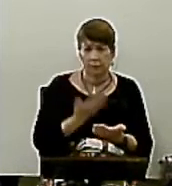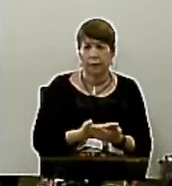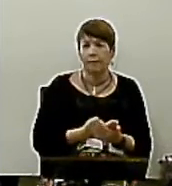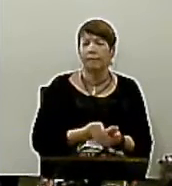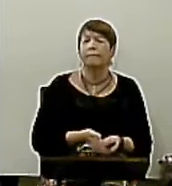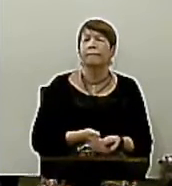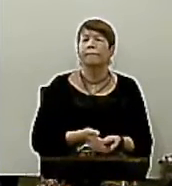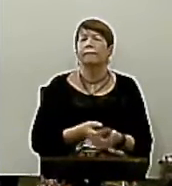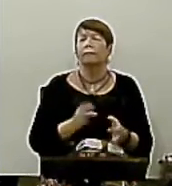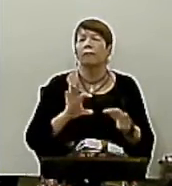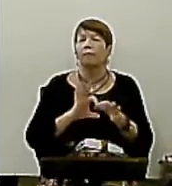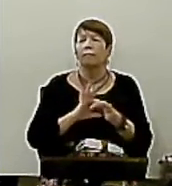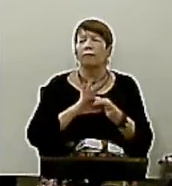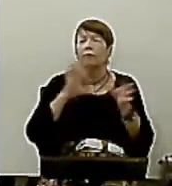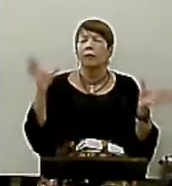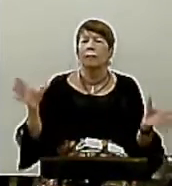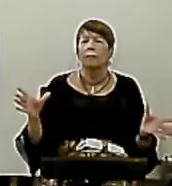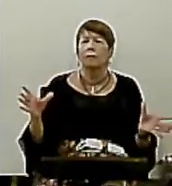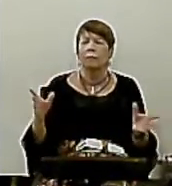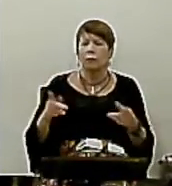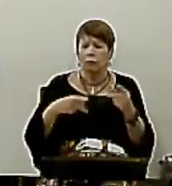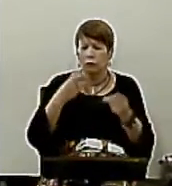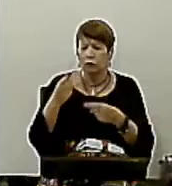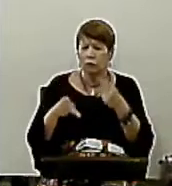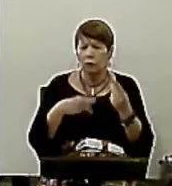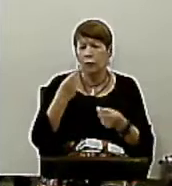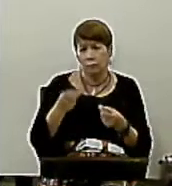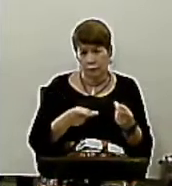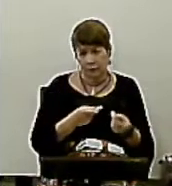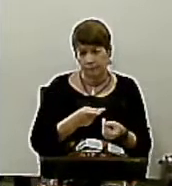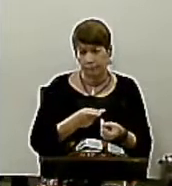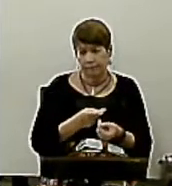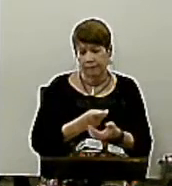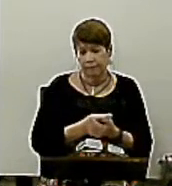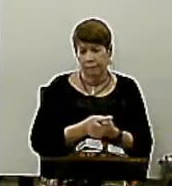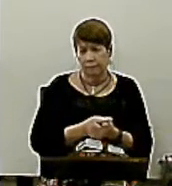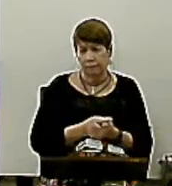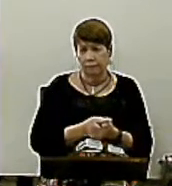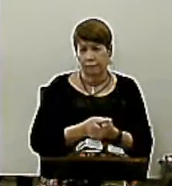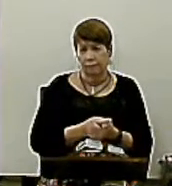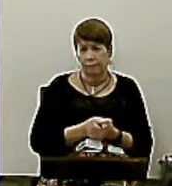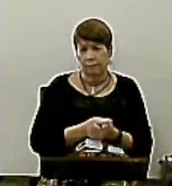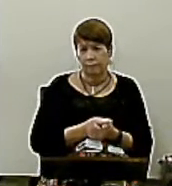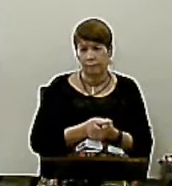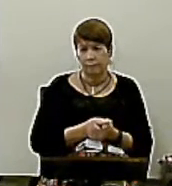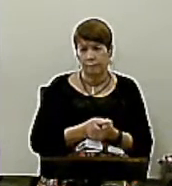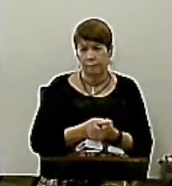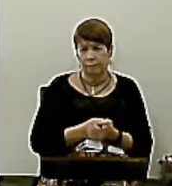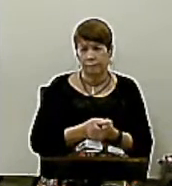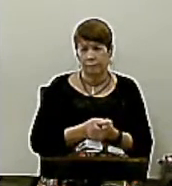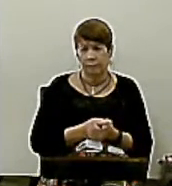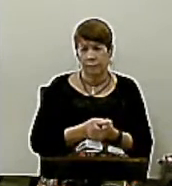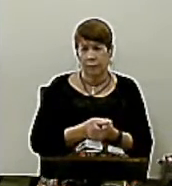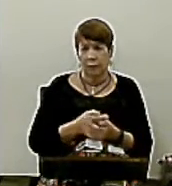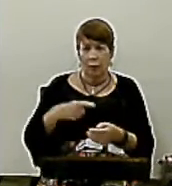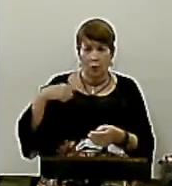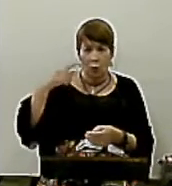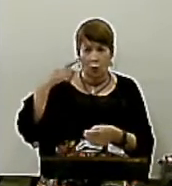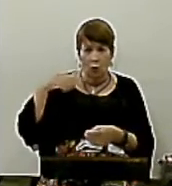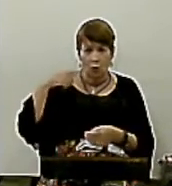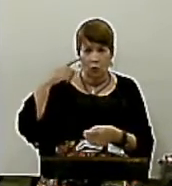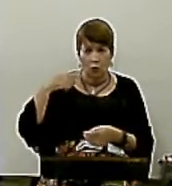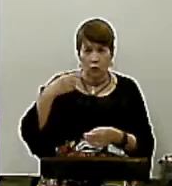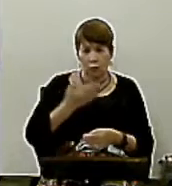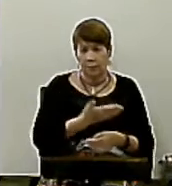Liberdade é o que as pessoas vivem dizendo. E ficou célebre o discurso do presidente norte-americano, Theodore Roosevelt,